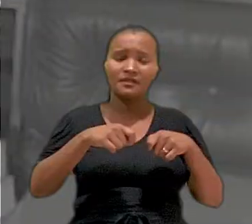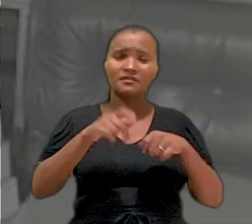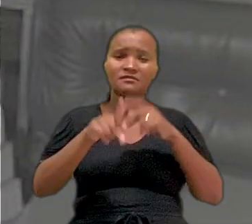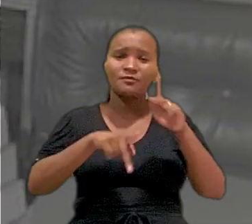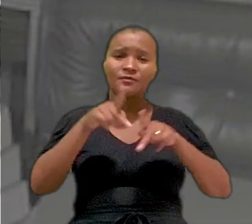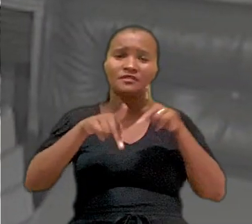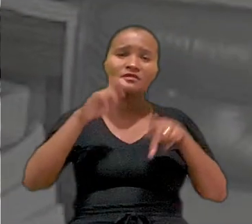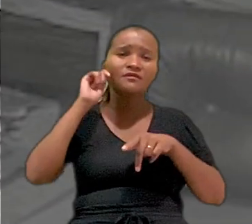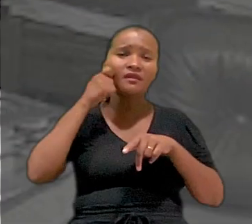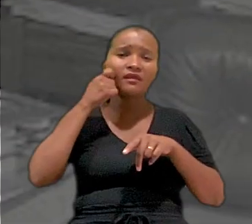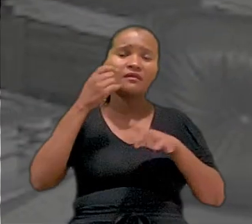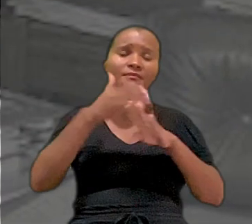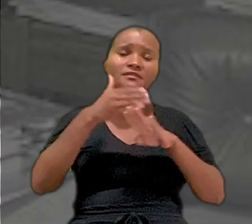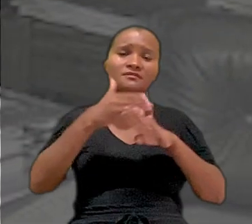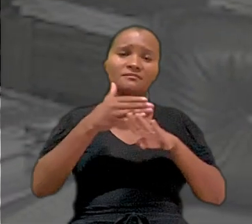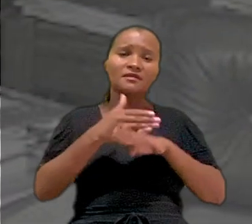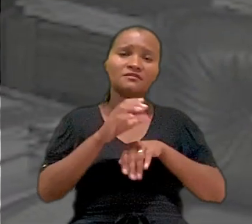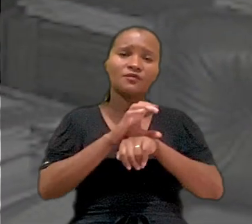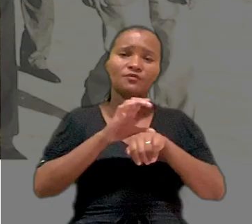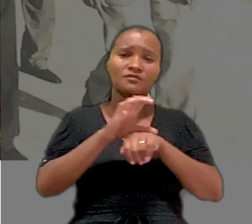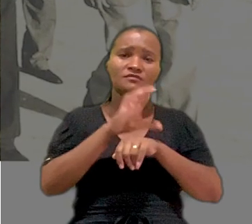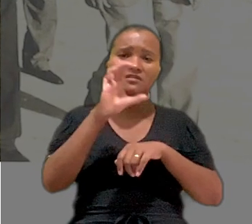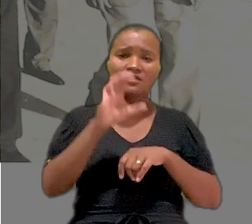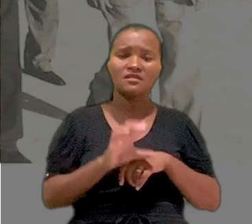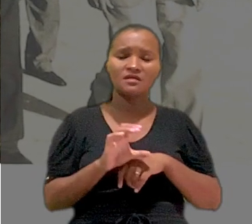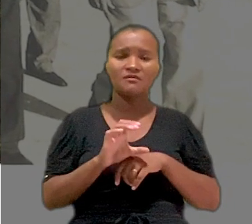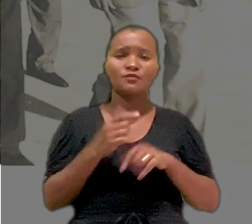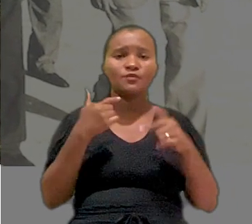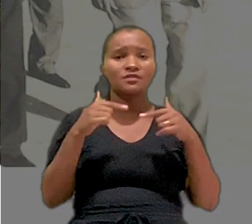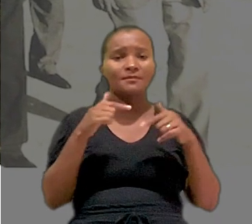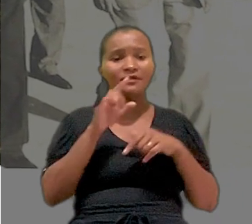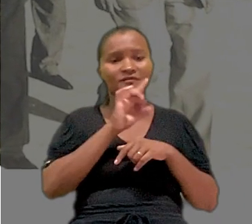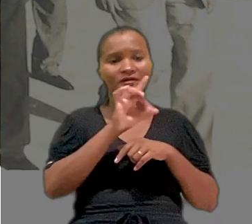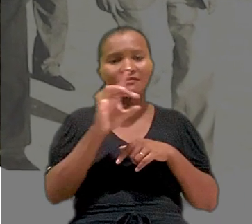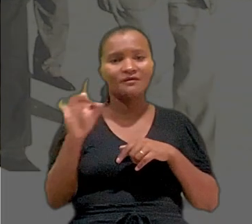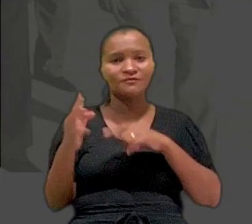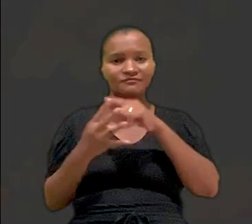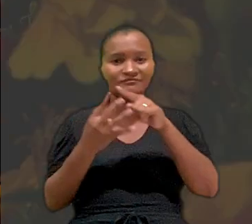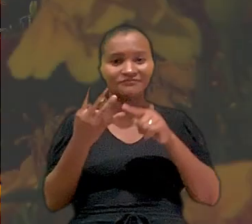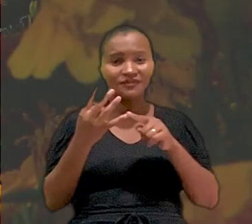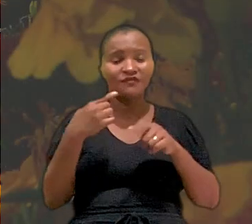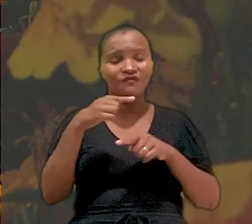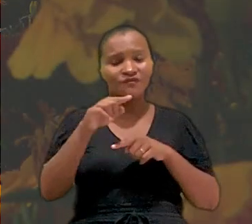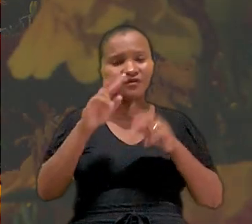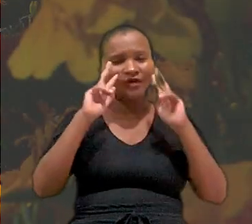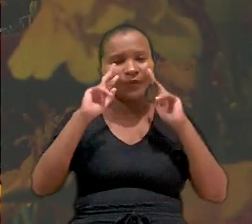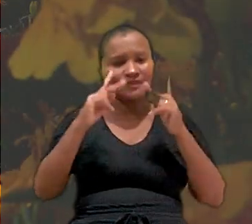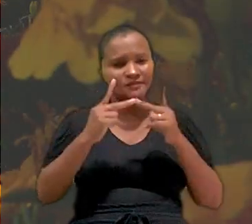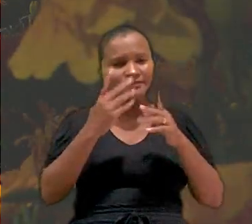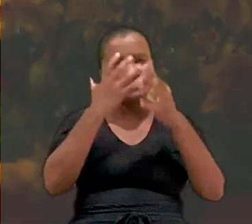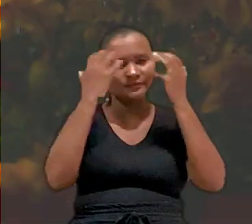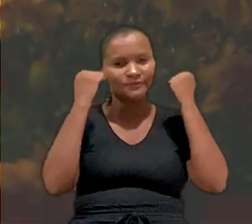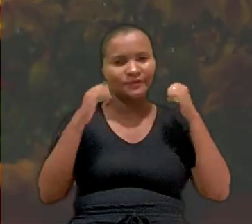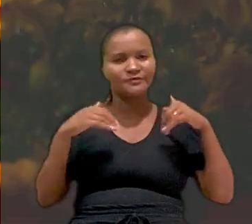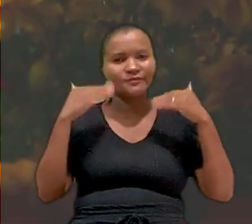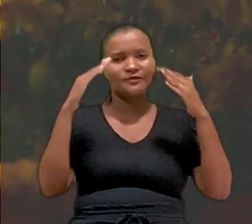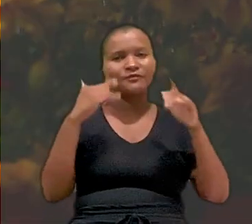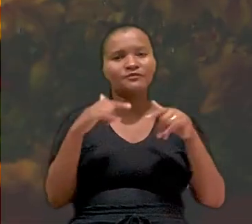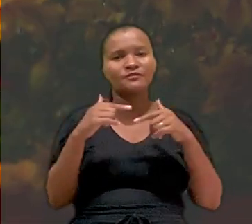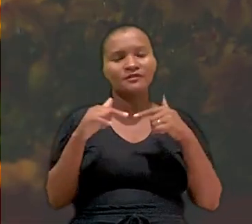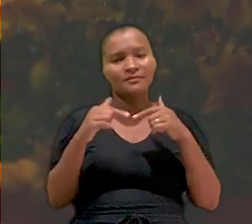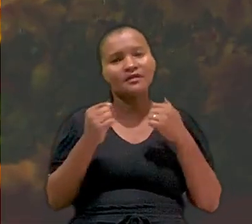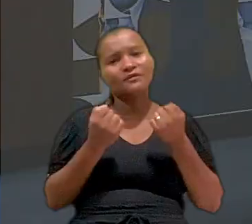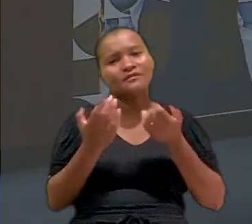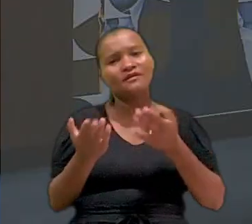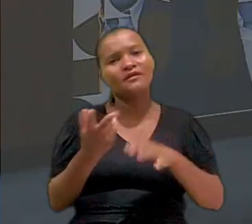parte dos debates da Constituição Cidadã. A atuação de cada um deles foi reconhecida pelo Tribunal Superior do